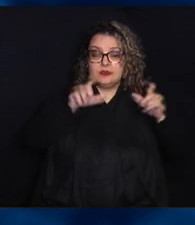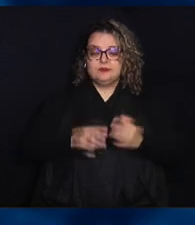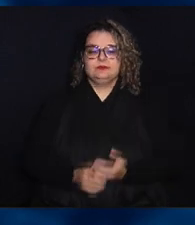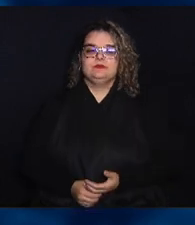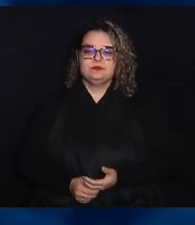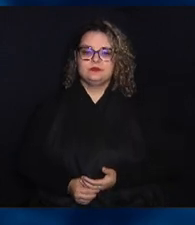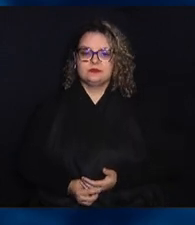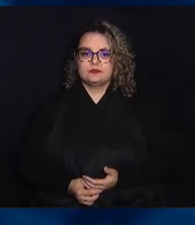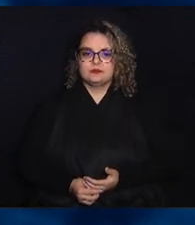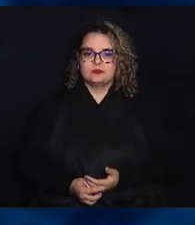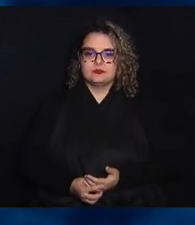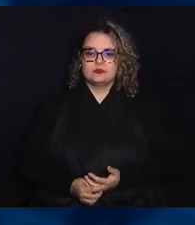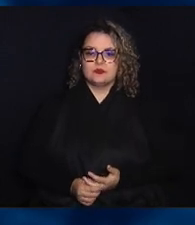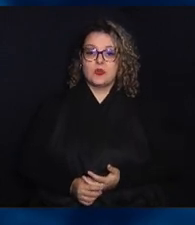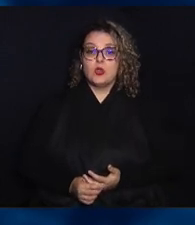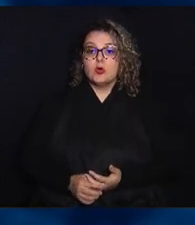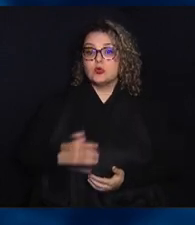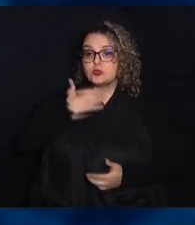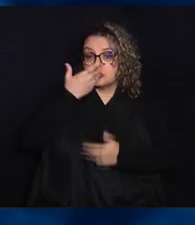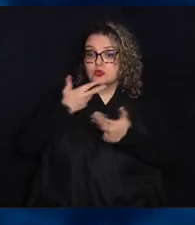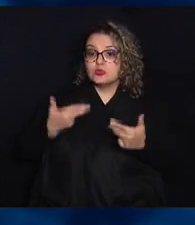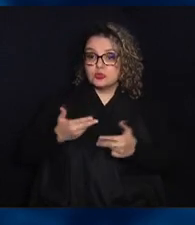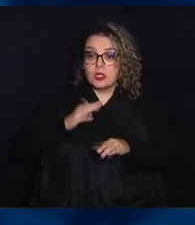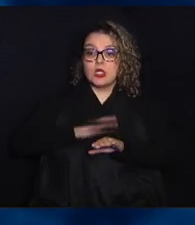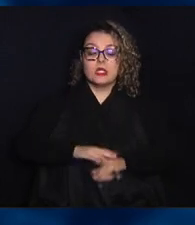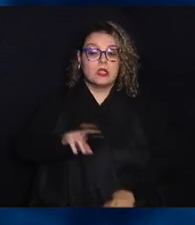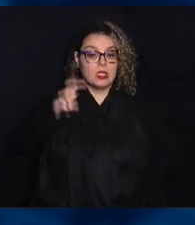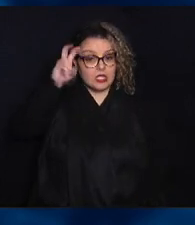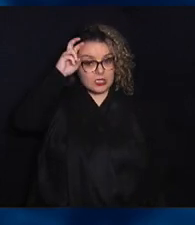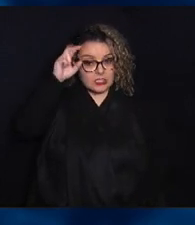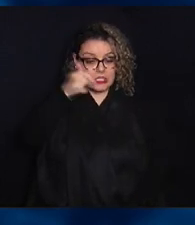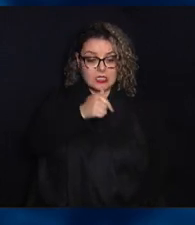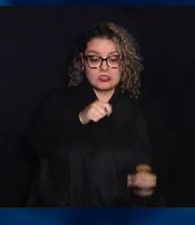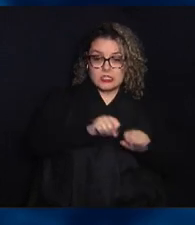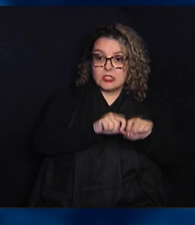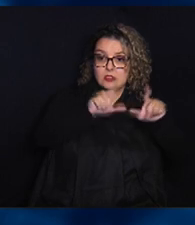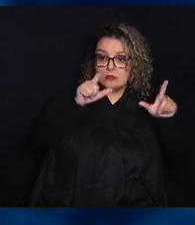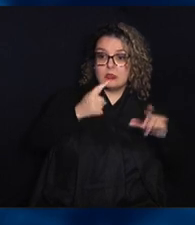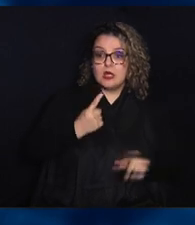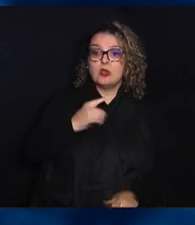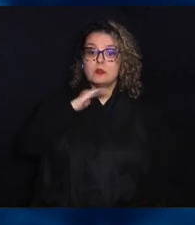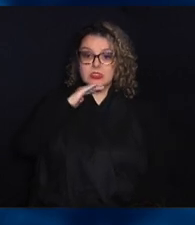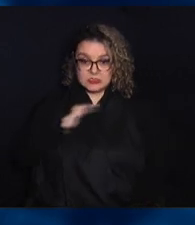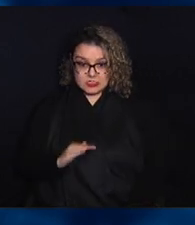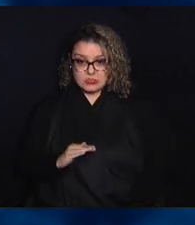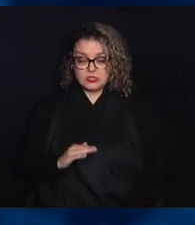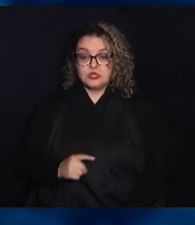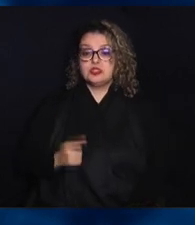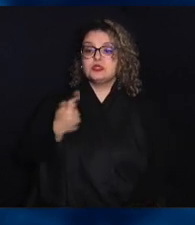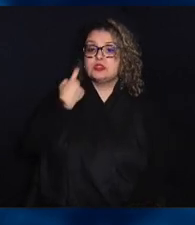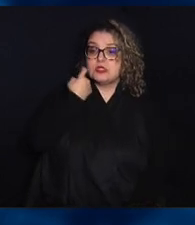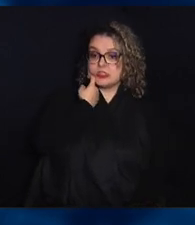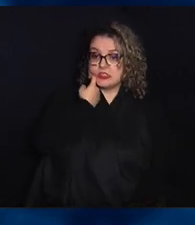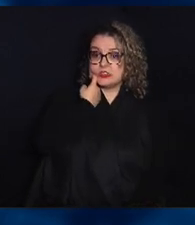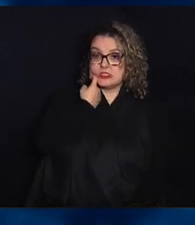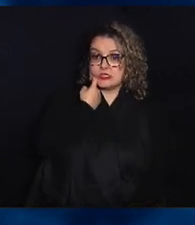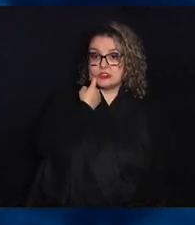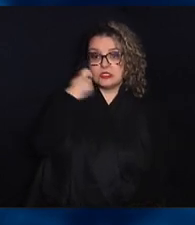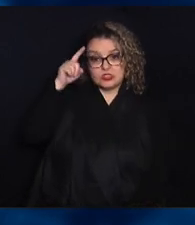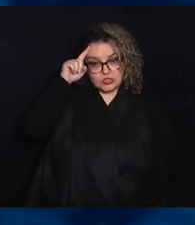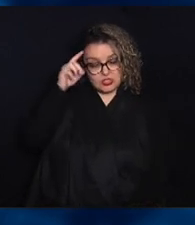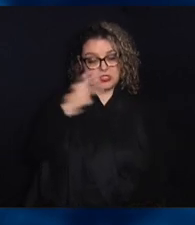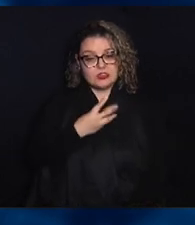O mercado de hortifruti funciona na quinta-feira, das 7 horas da manhã a 1 hora da tarde. Na sexta-feira, dia 31,